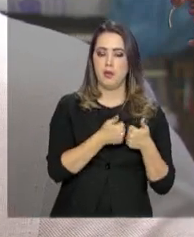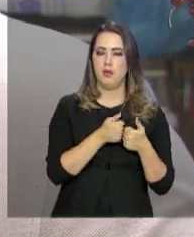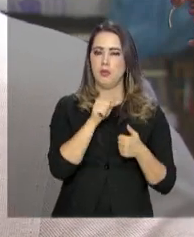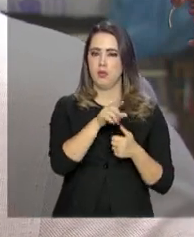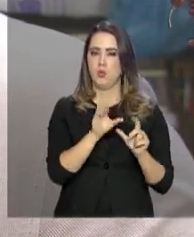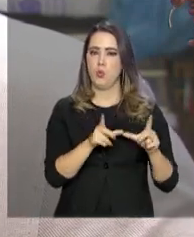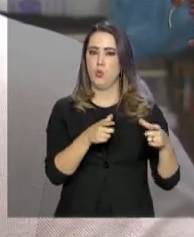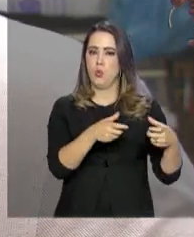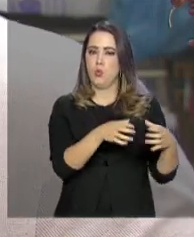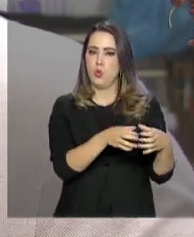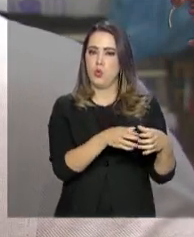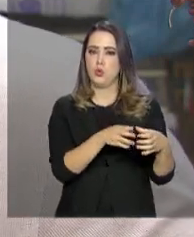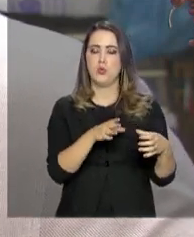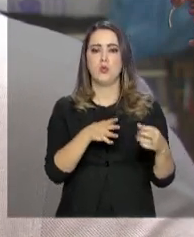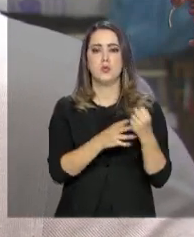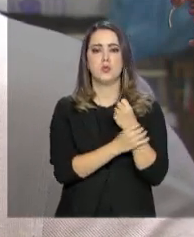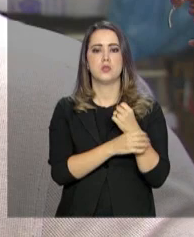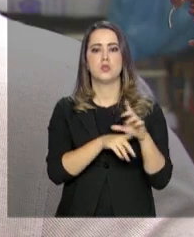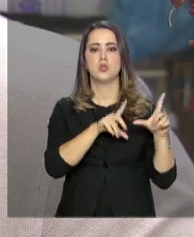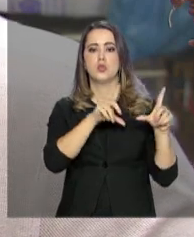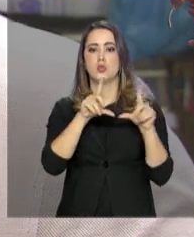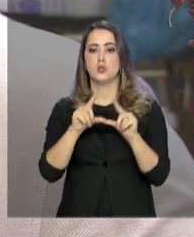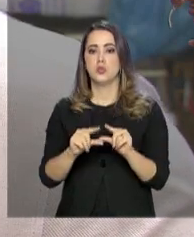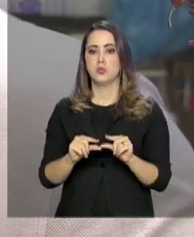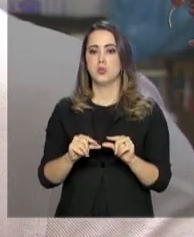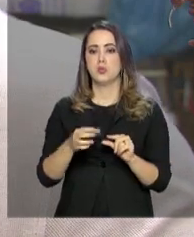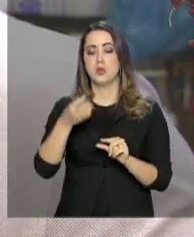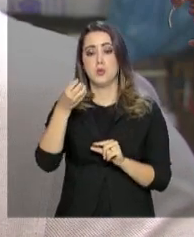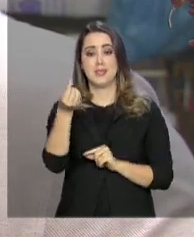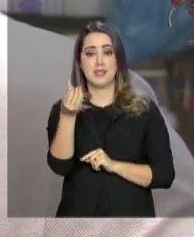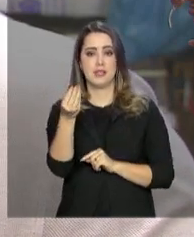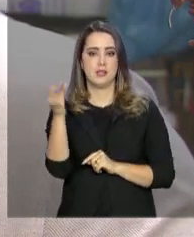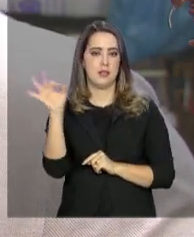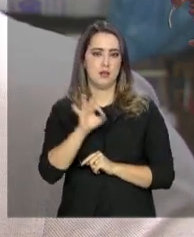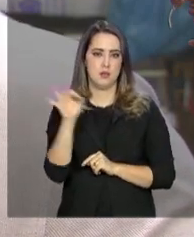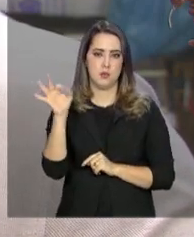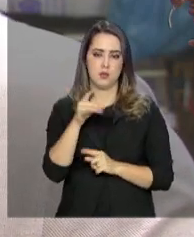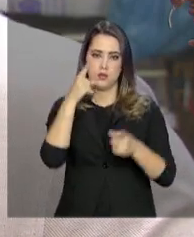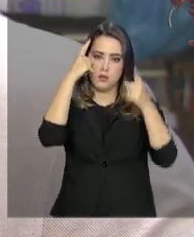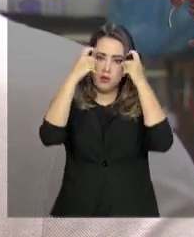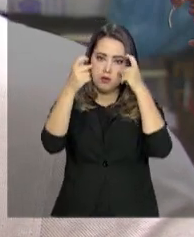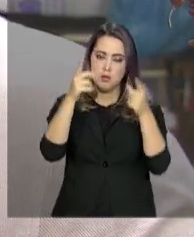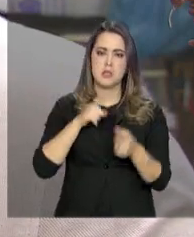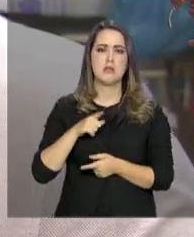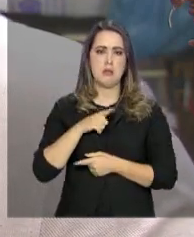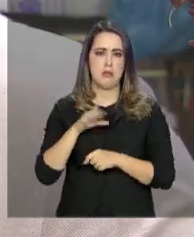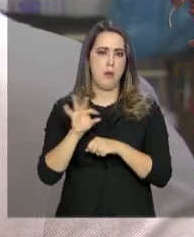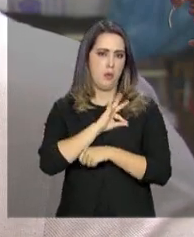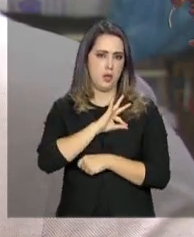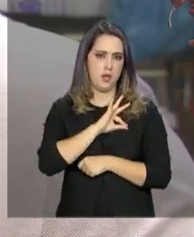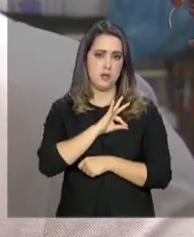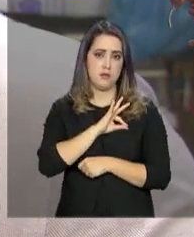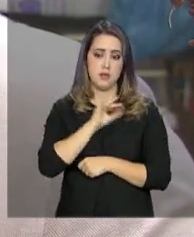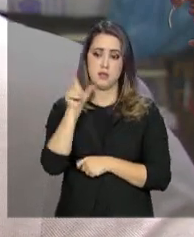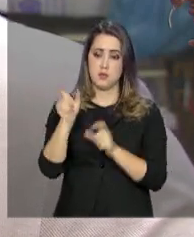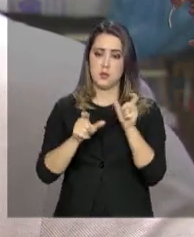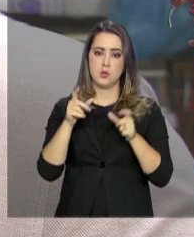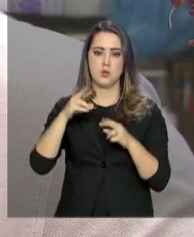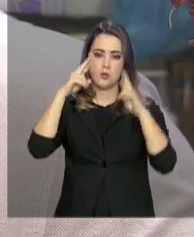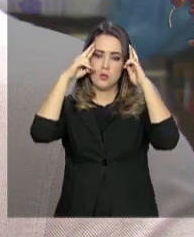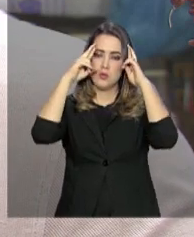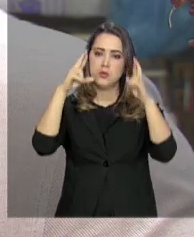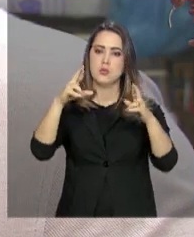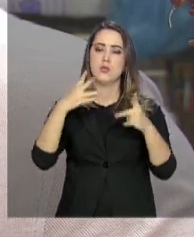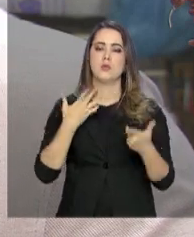Mercadão, a violência caiu 60%. Quer dizer, onde é a polícia, você pode ter certeza que as pessoas respeitam.